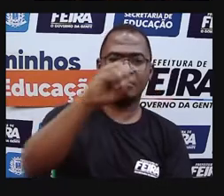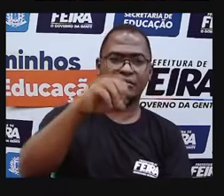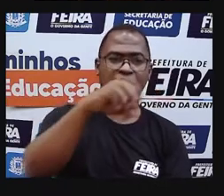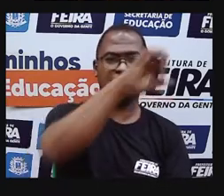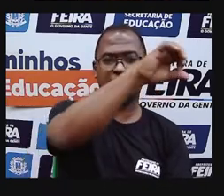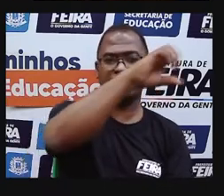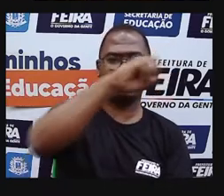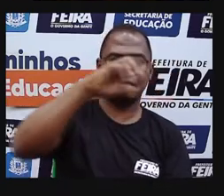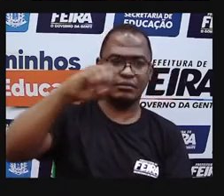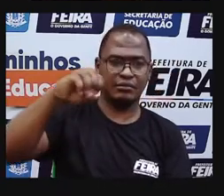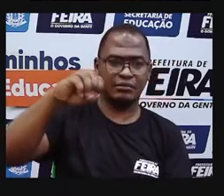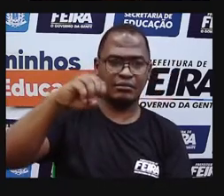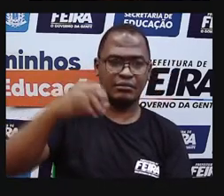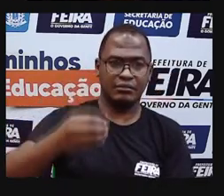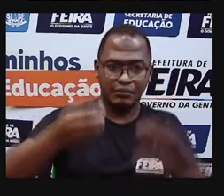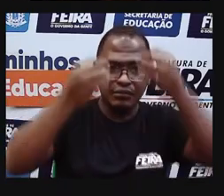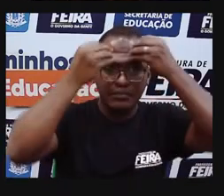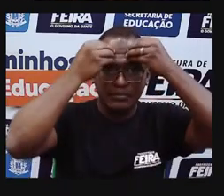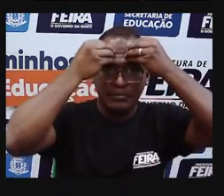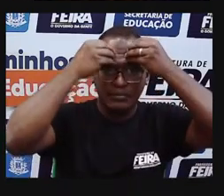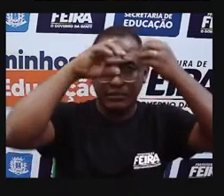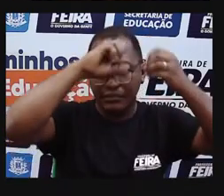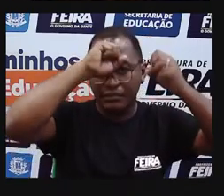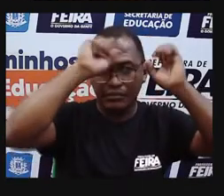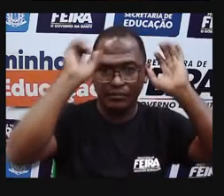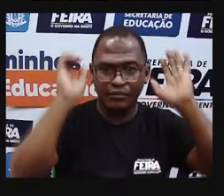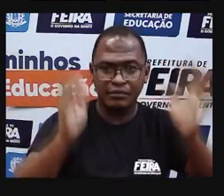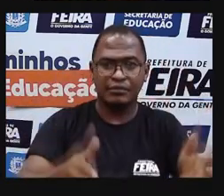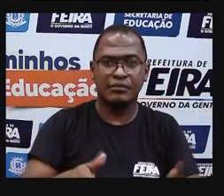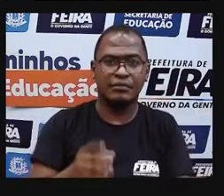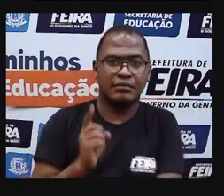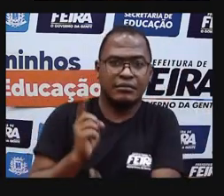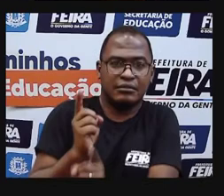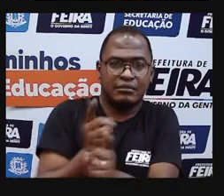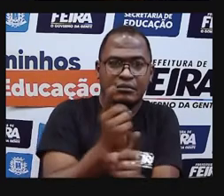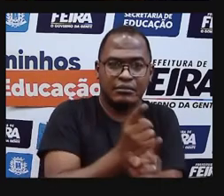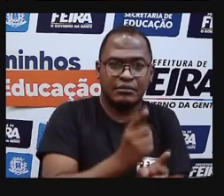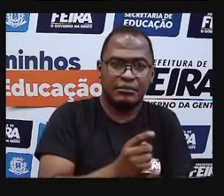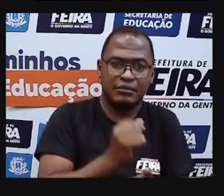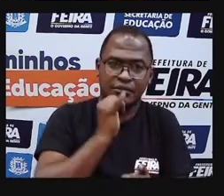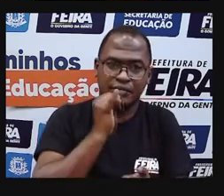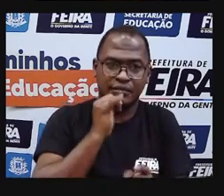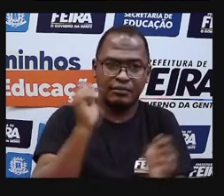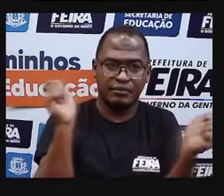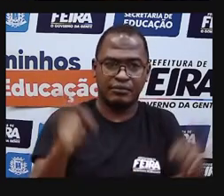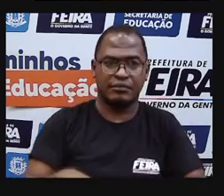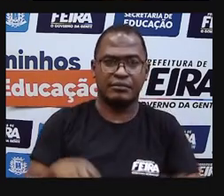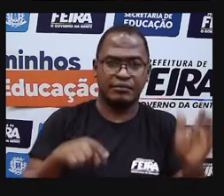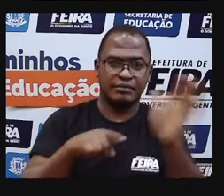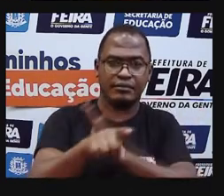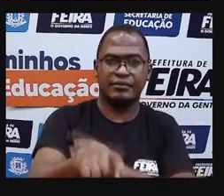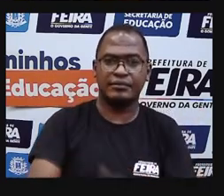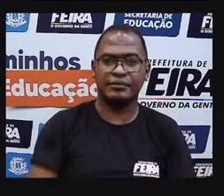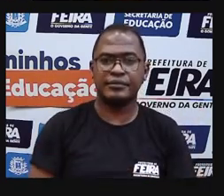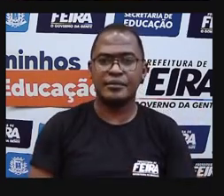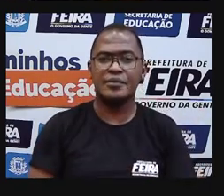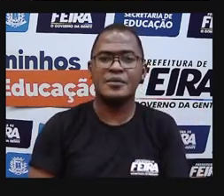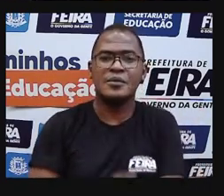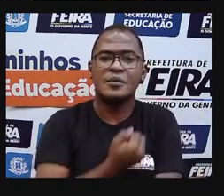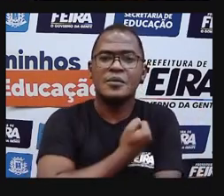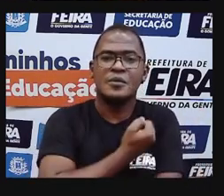tudo bem? Consegue identificar os números dentro, né? Dessa classificação. eu perguntar para vocês, o número